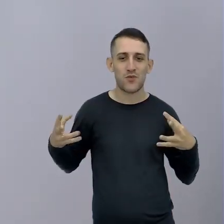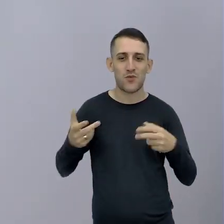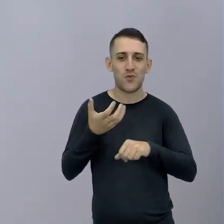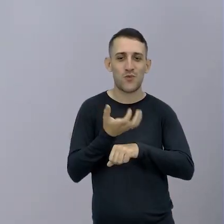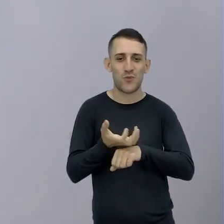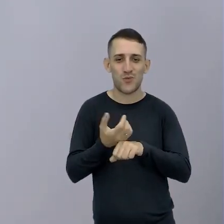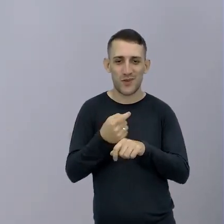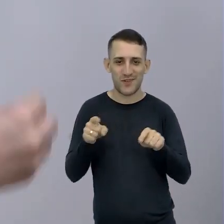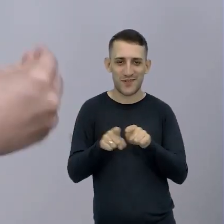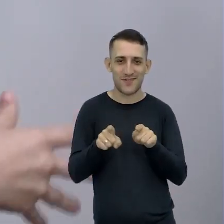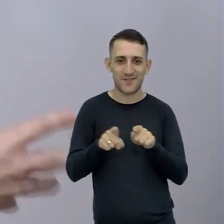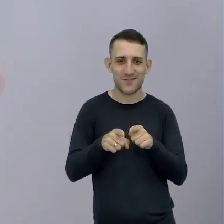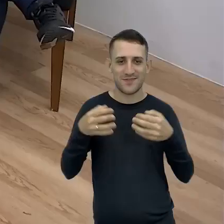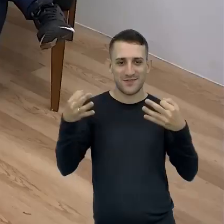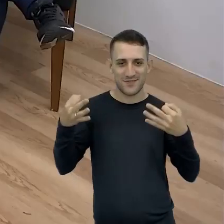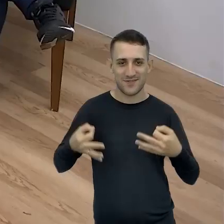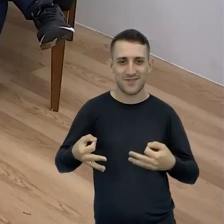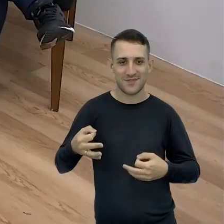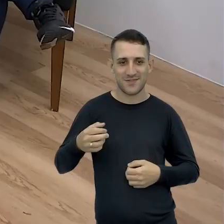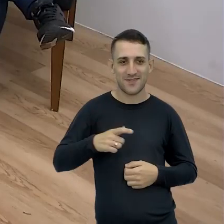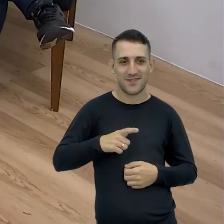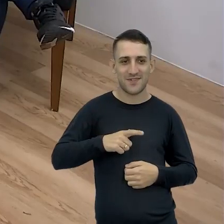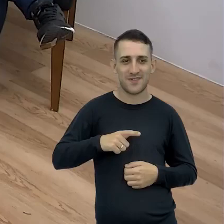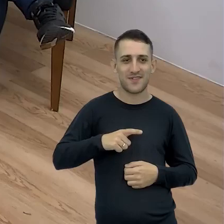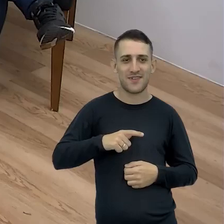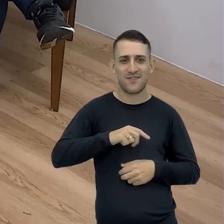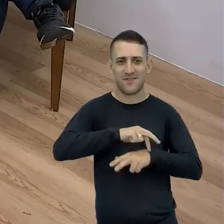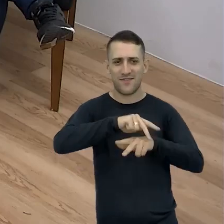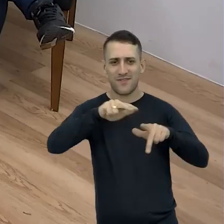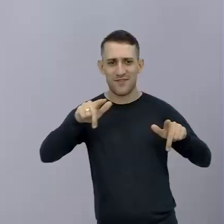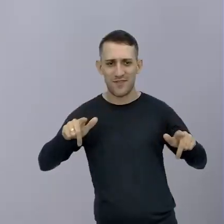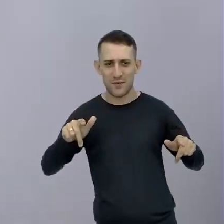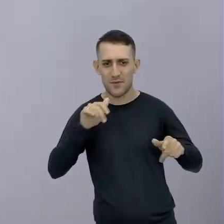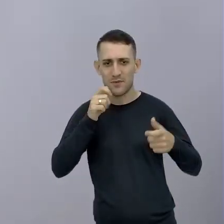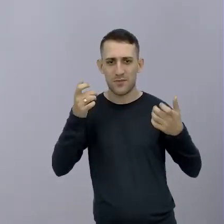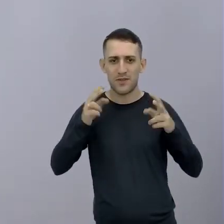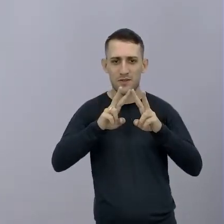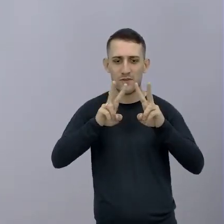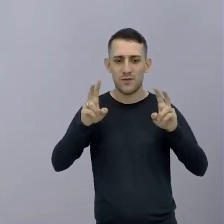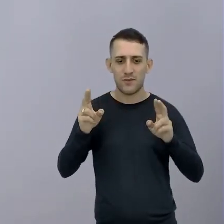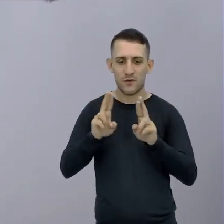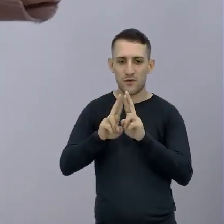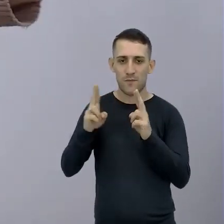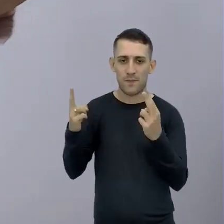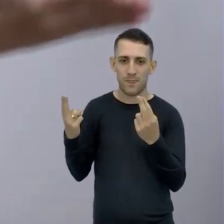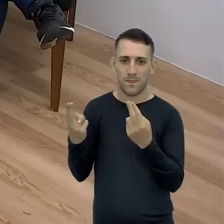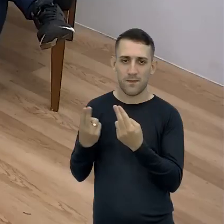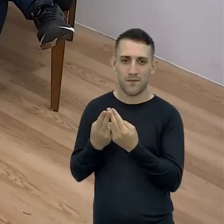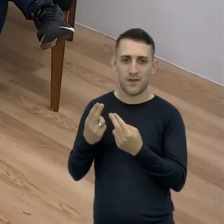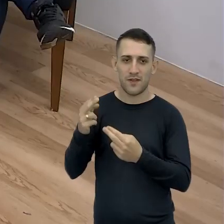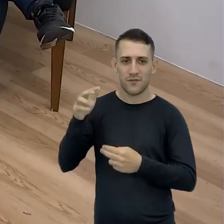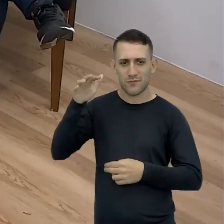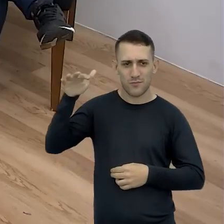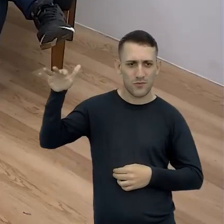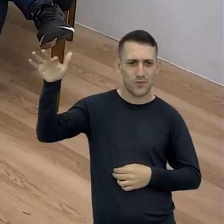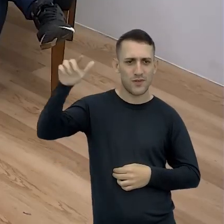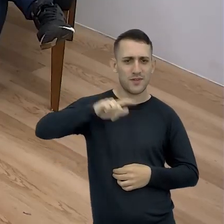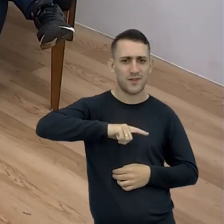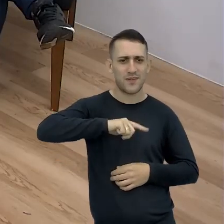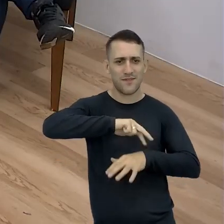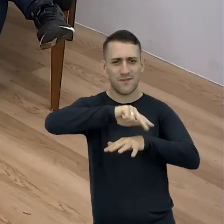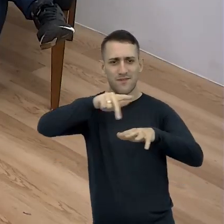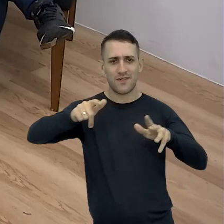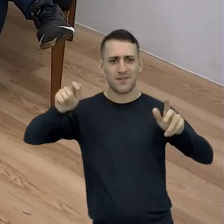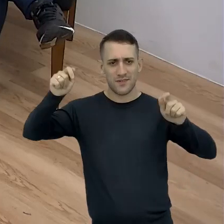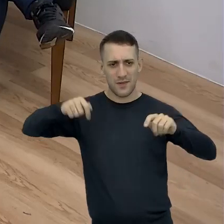componentes E 21 O RH entra aqui Em vida nos extremos Eu falei de universo Entre Romual e espaço Nem tudo